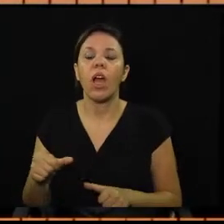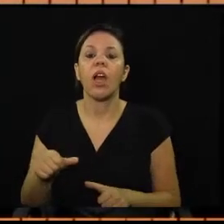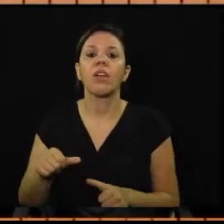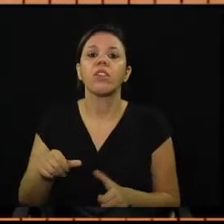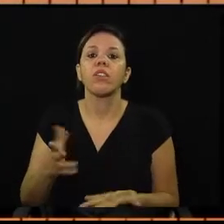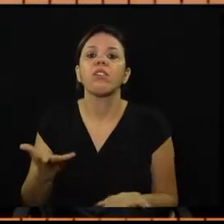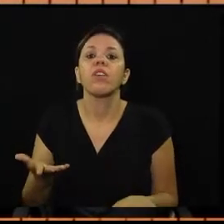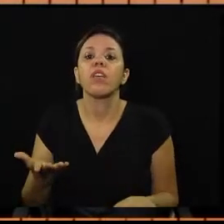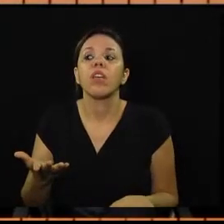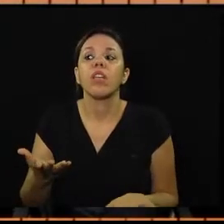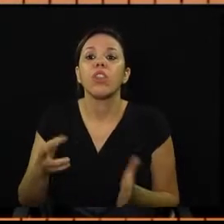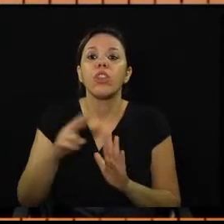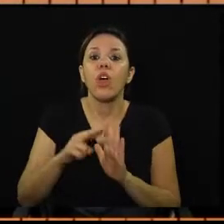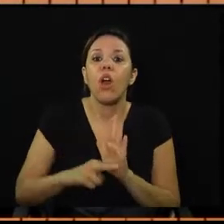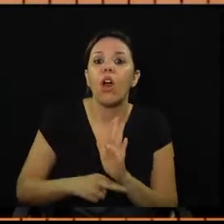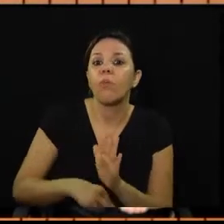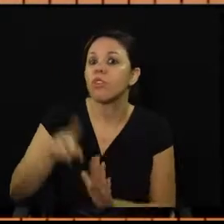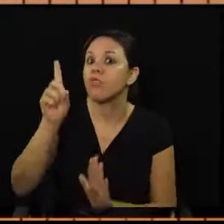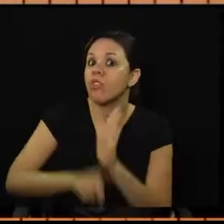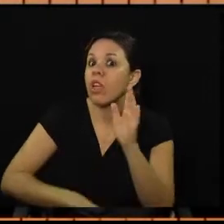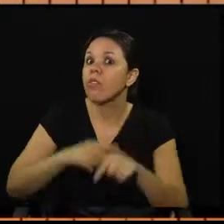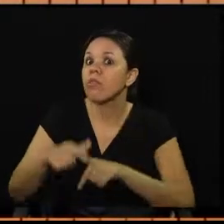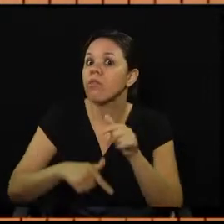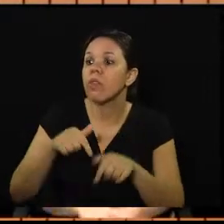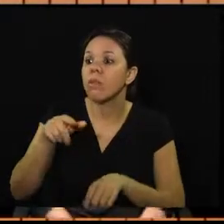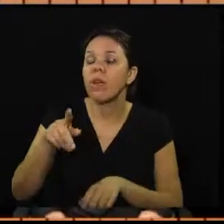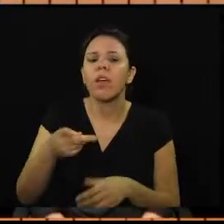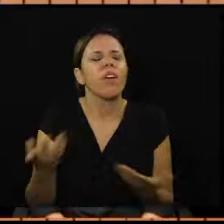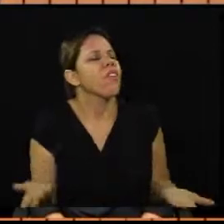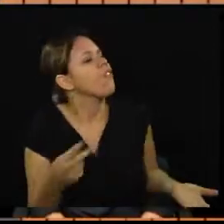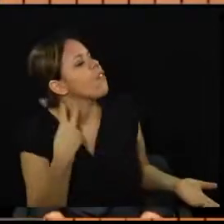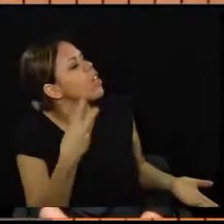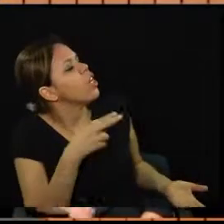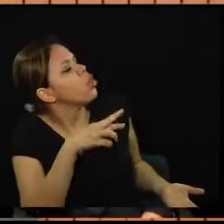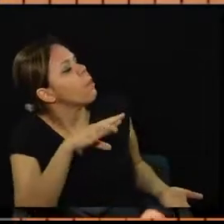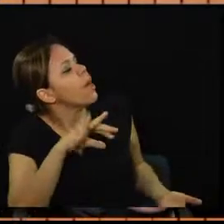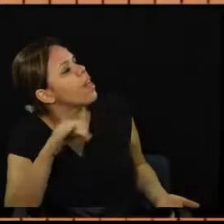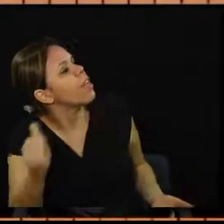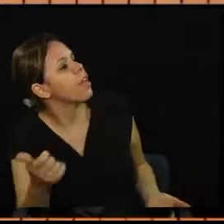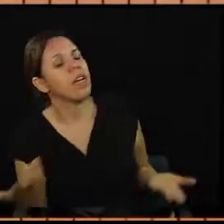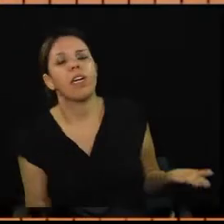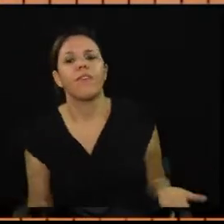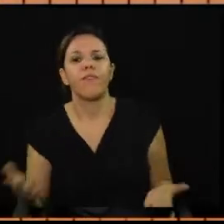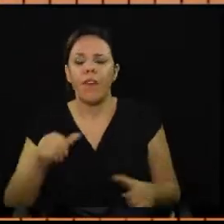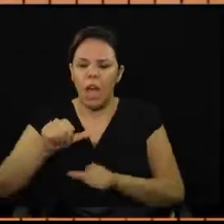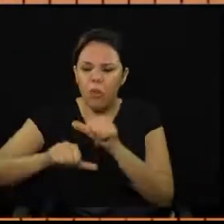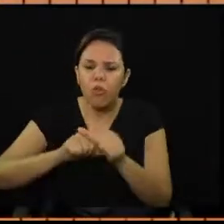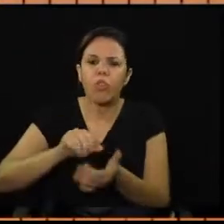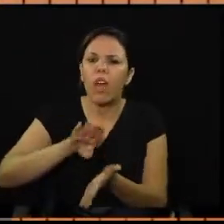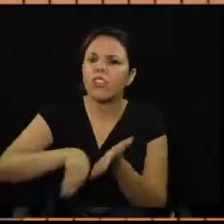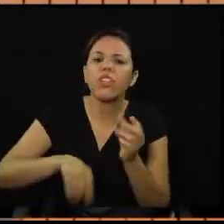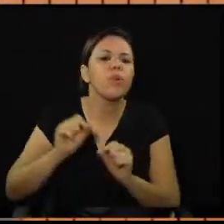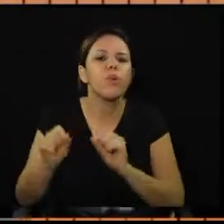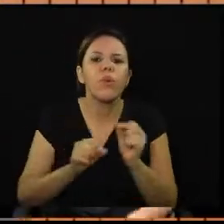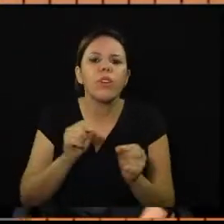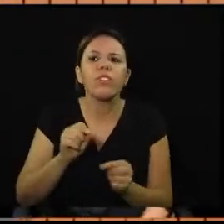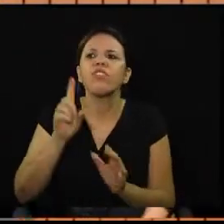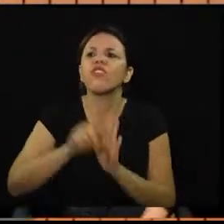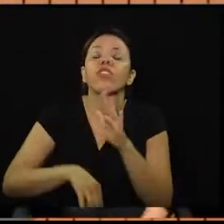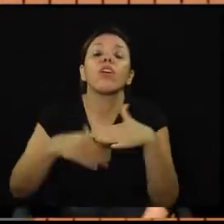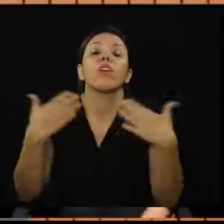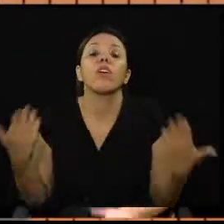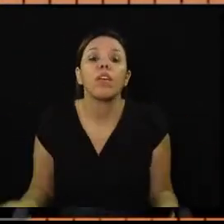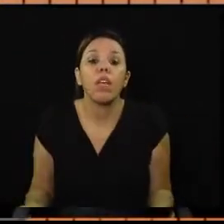direito do trabalho. É, vereadora Mariana? Vai mexer nas normas regulamentadoras do direito do trabalho. São